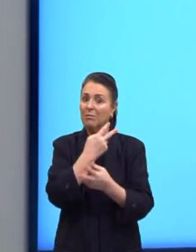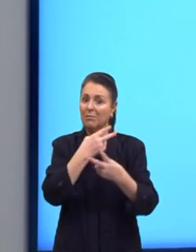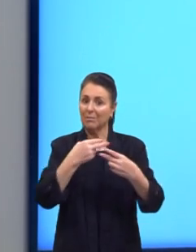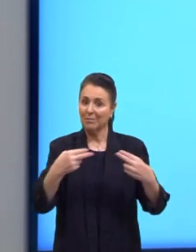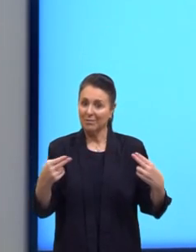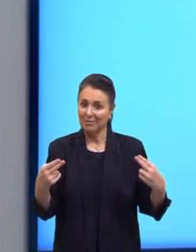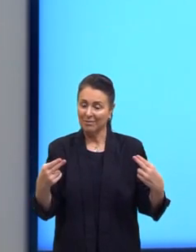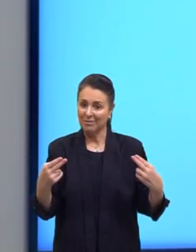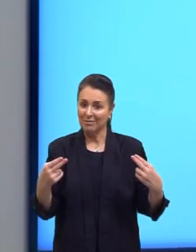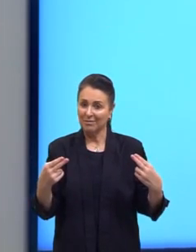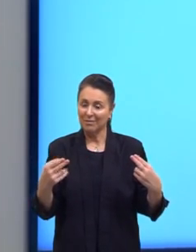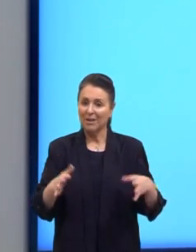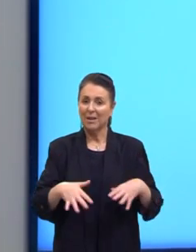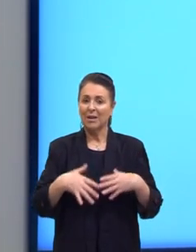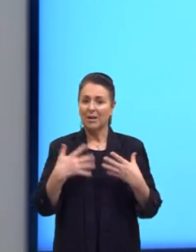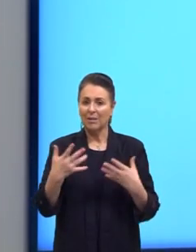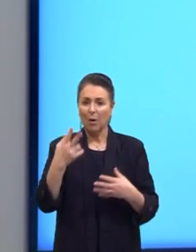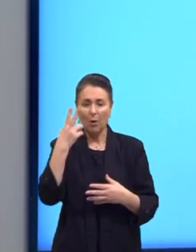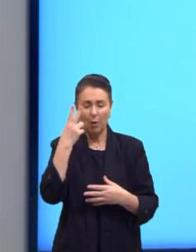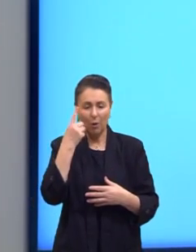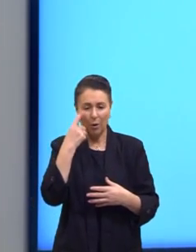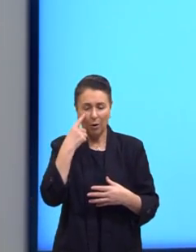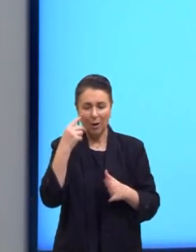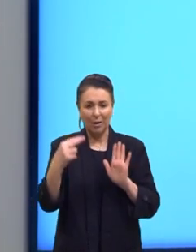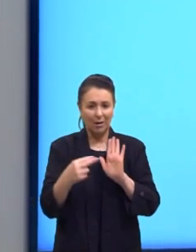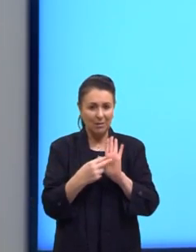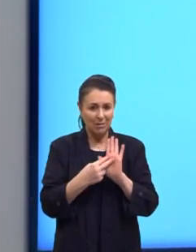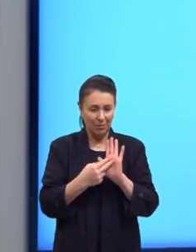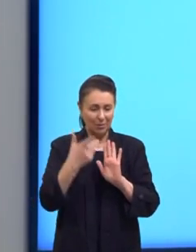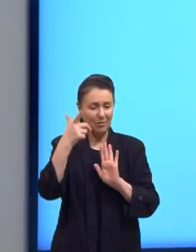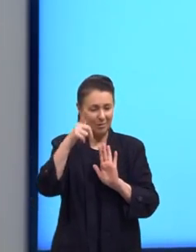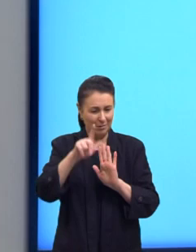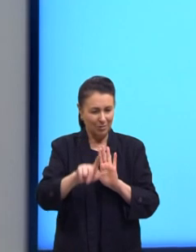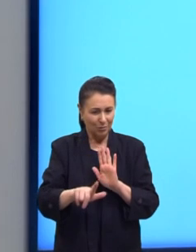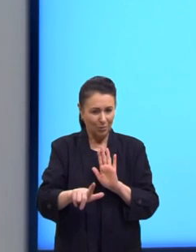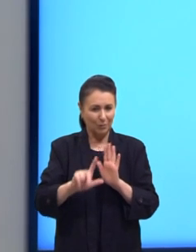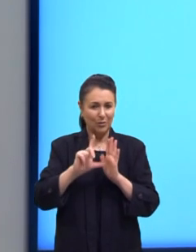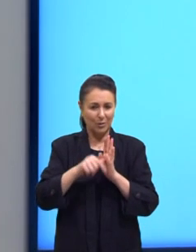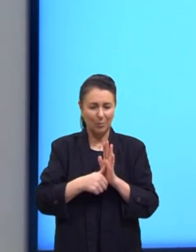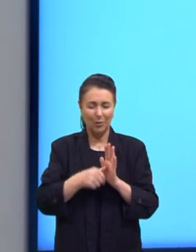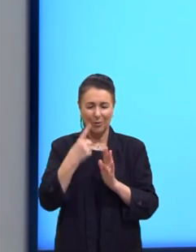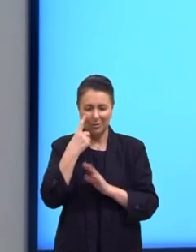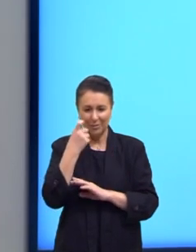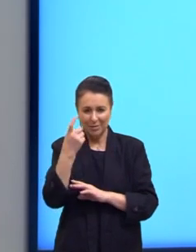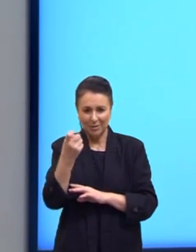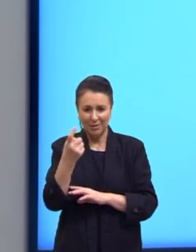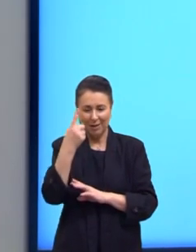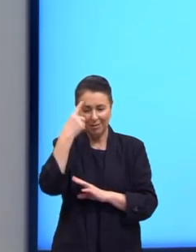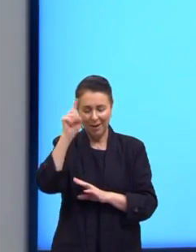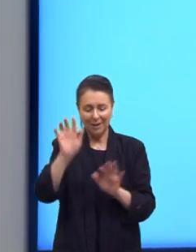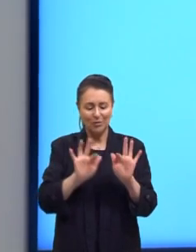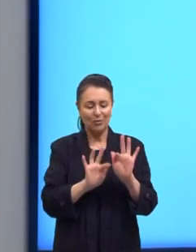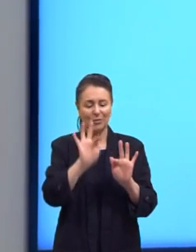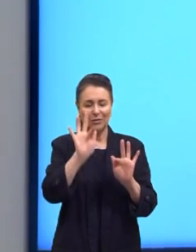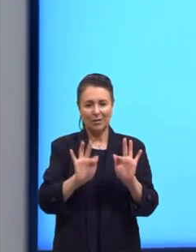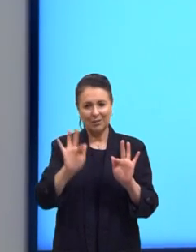Então, dê mais uma olhadinha nela depois para vocês verem como é interessante essa ideia de frequência.